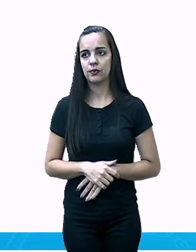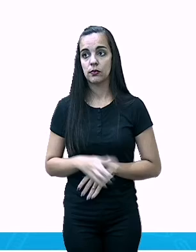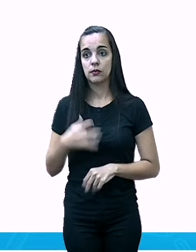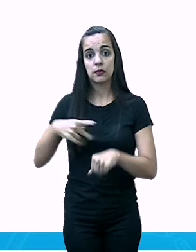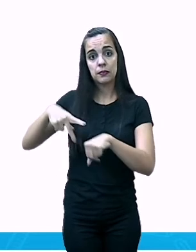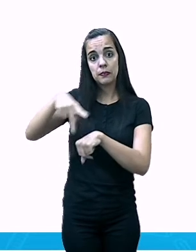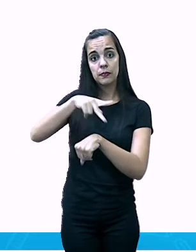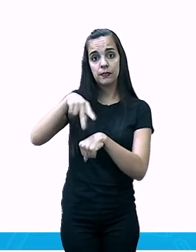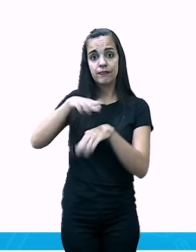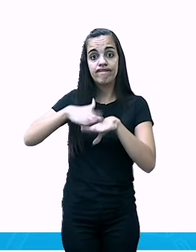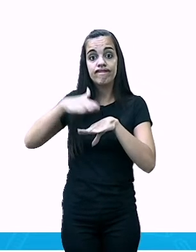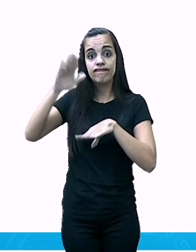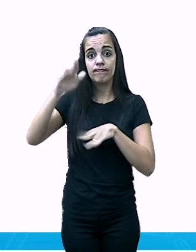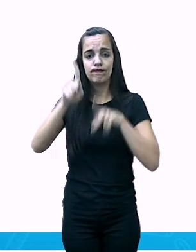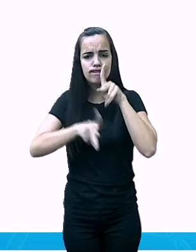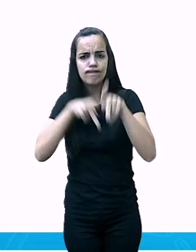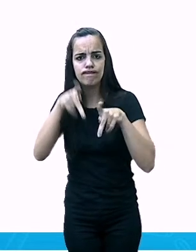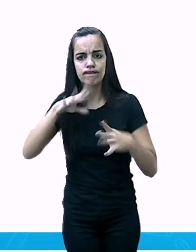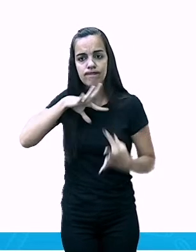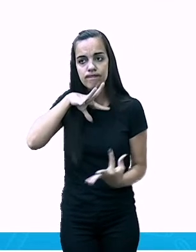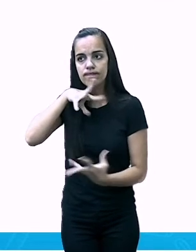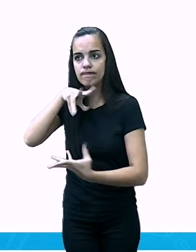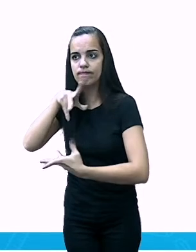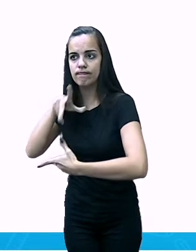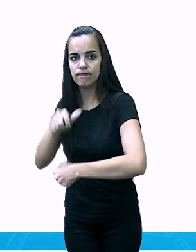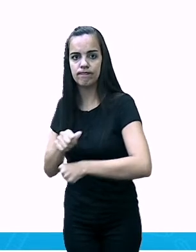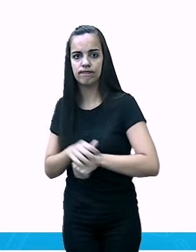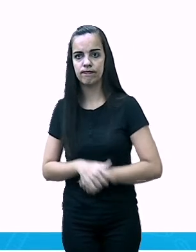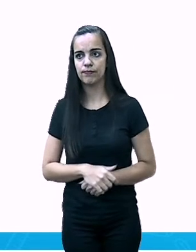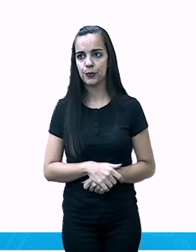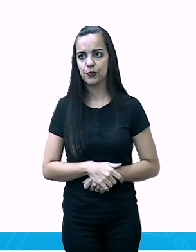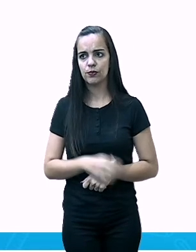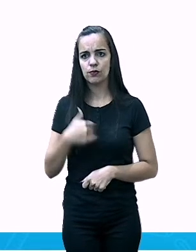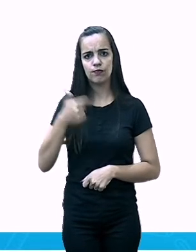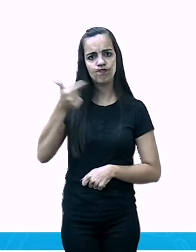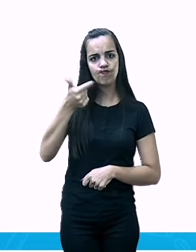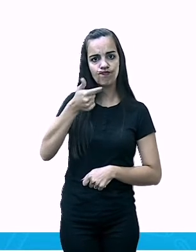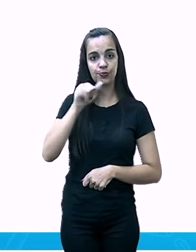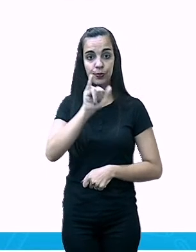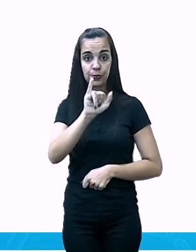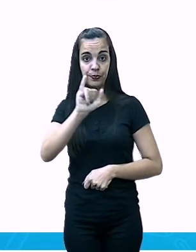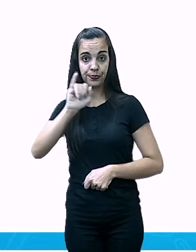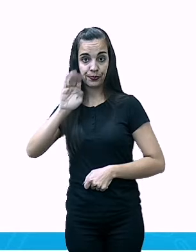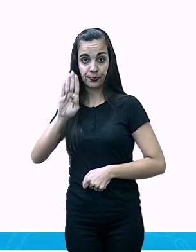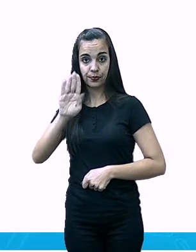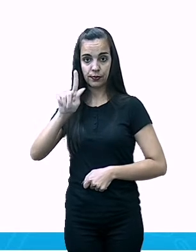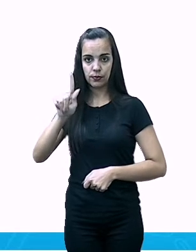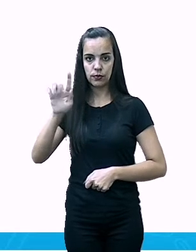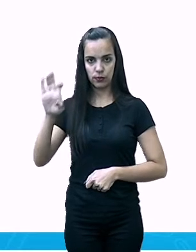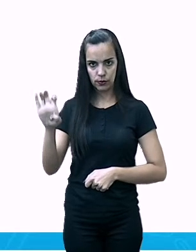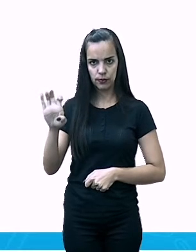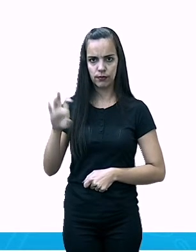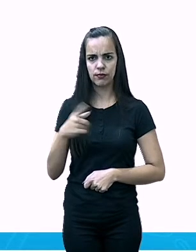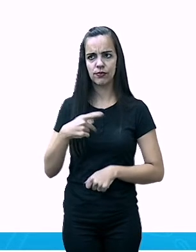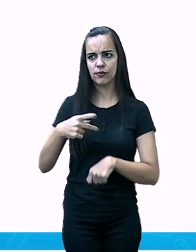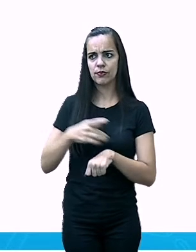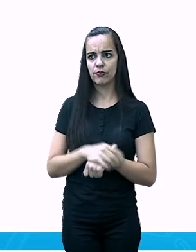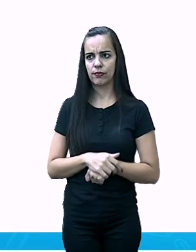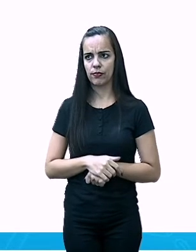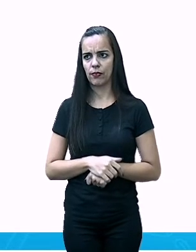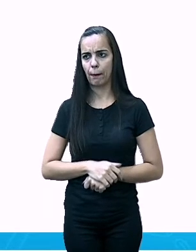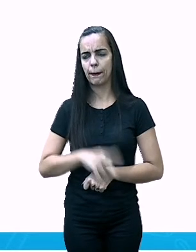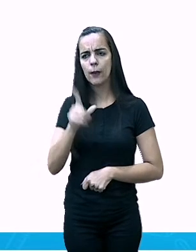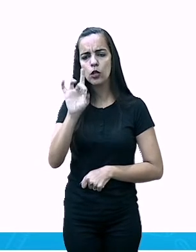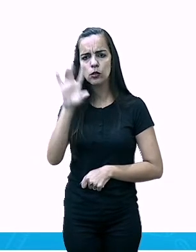Países mais populosos do mundo. Segundo o IBGE, só para te